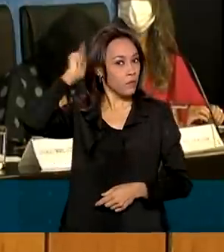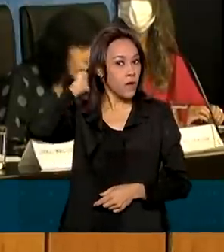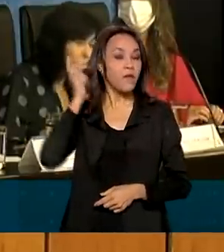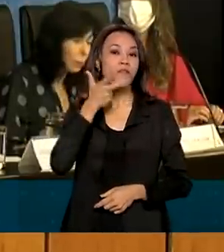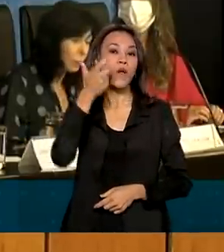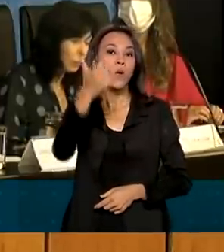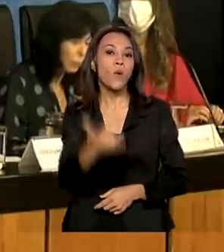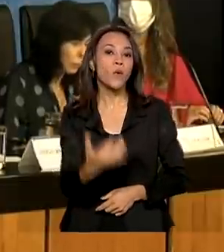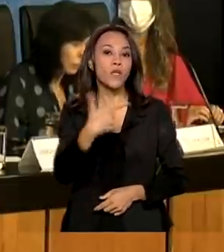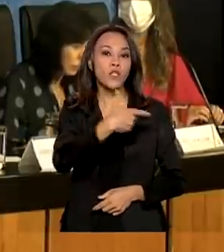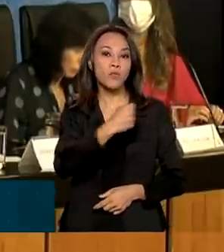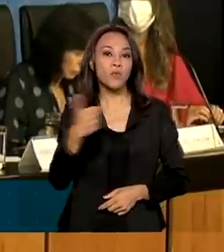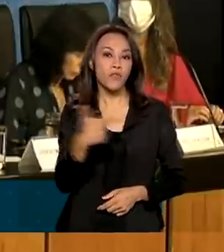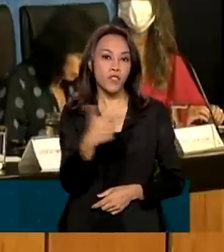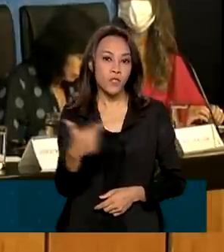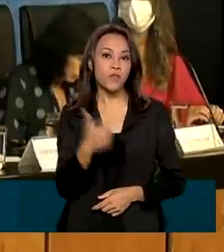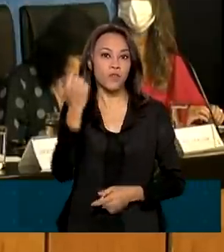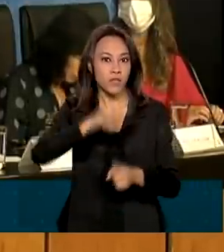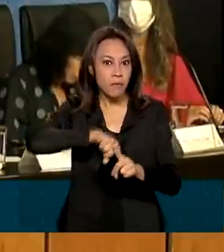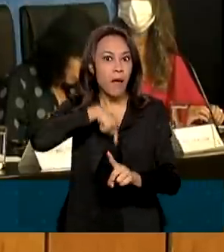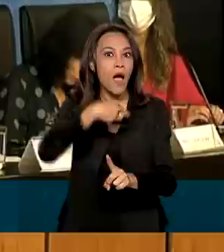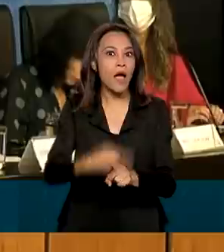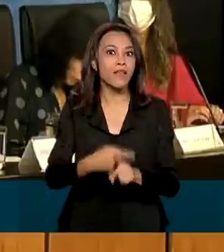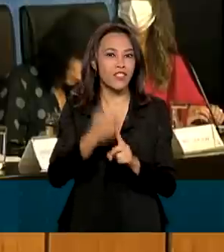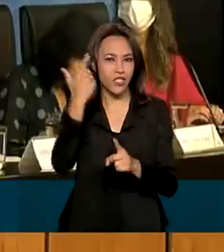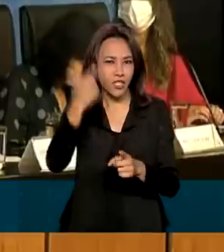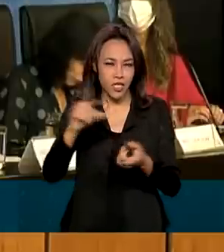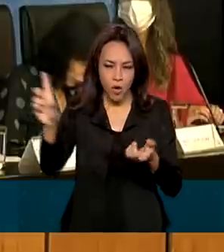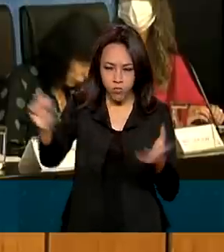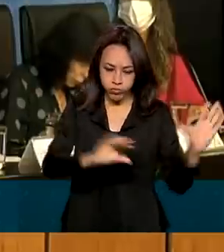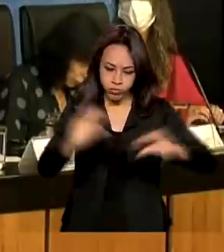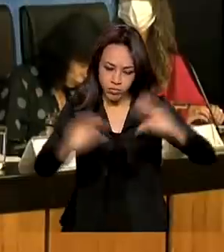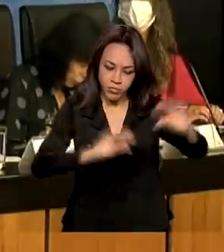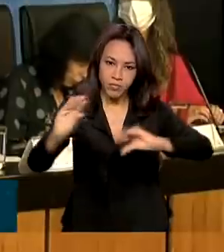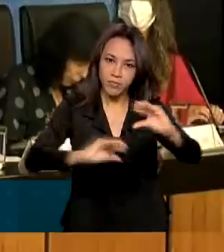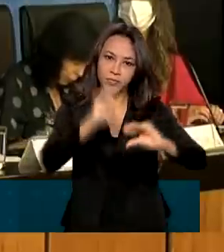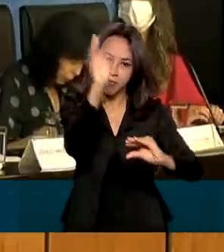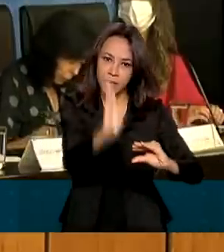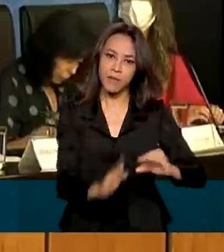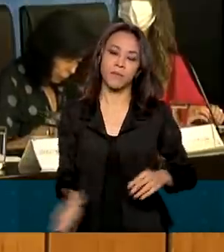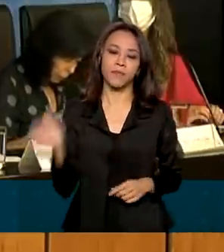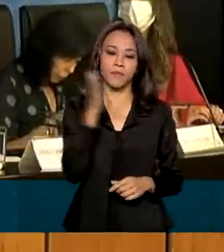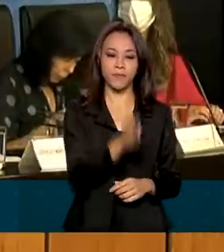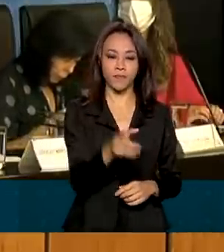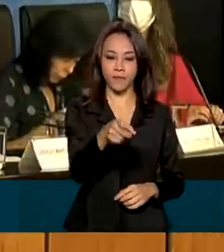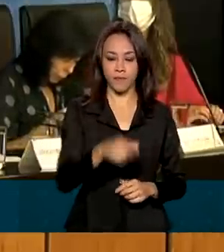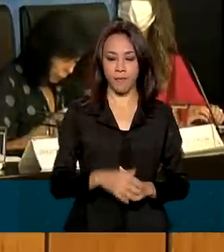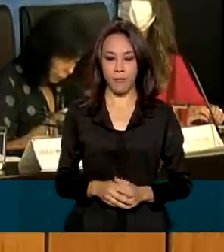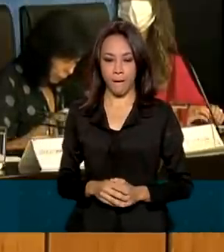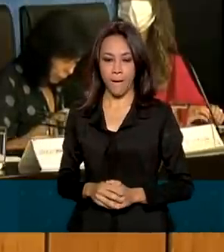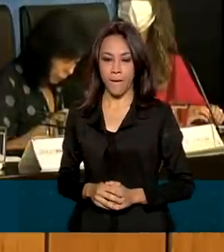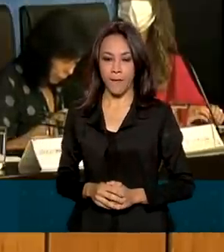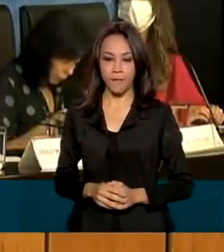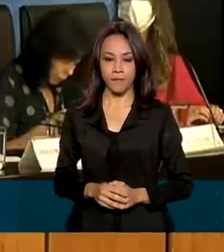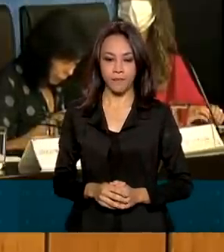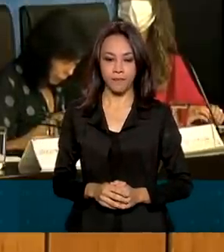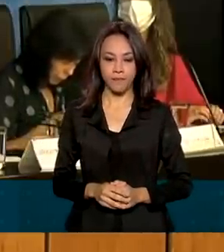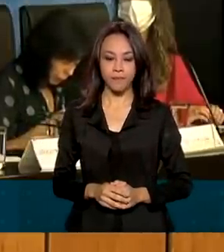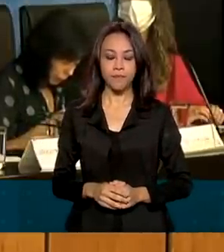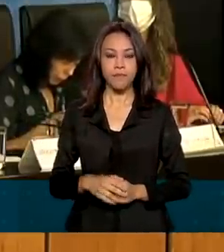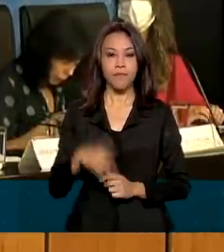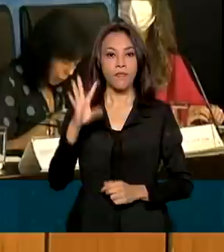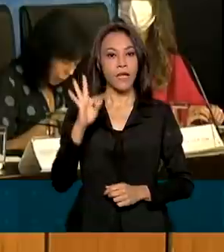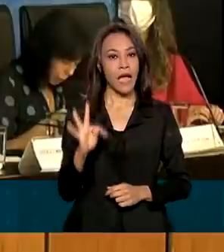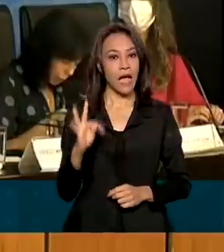de ampliação de investimentos. Por um lado o combate à inflação, mas por outro lado a taxa de